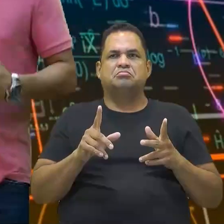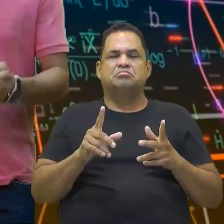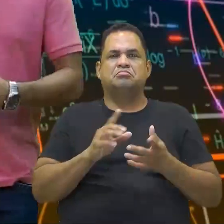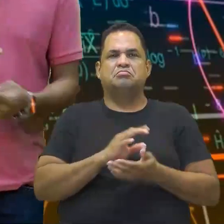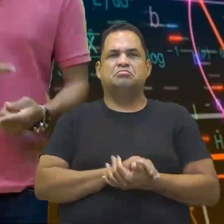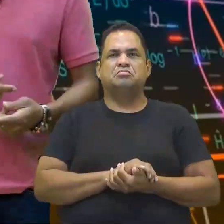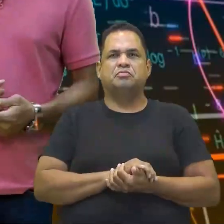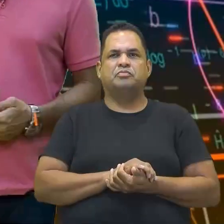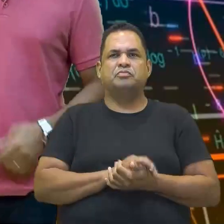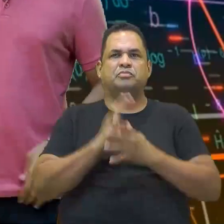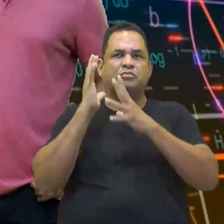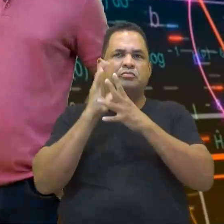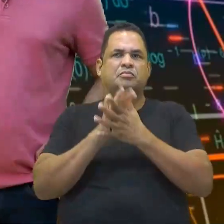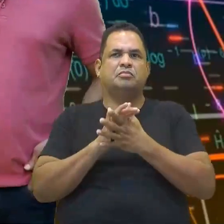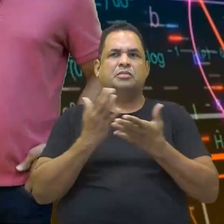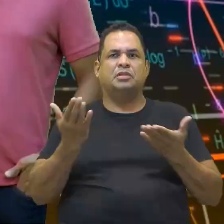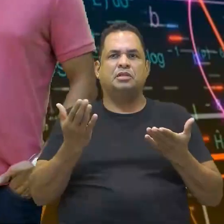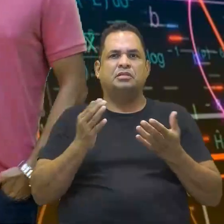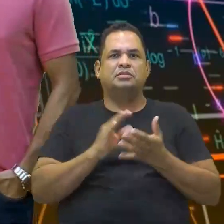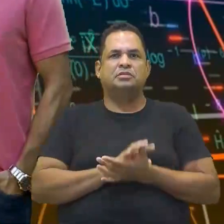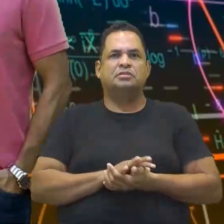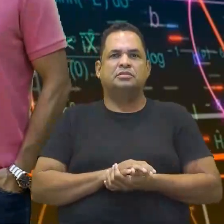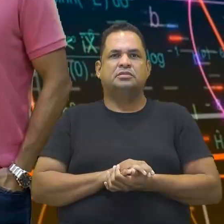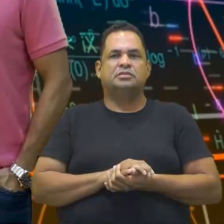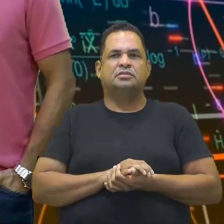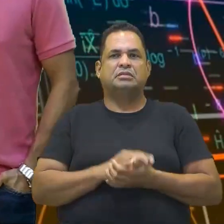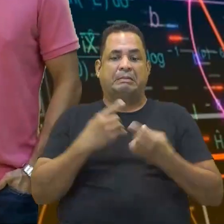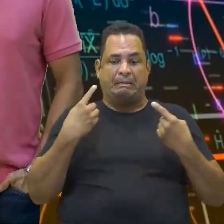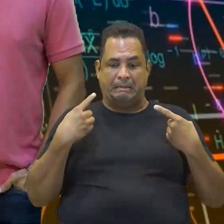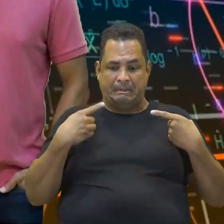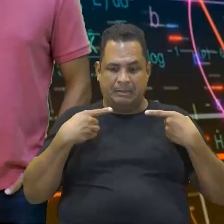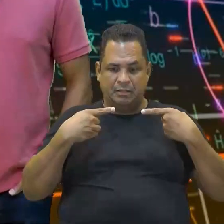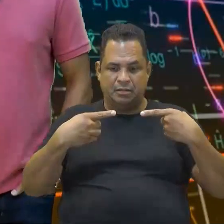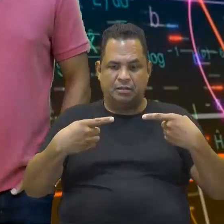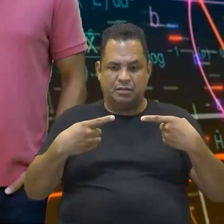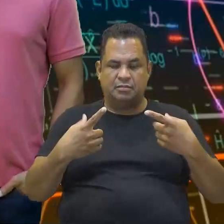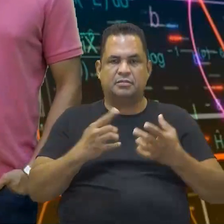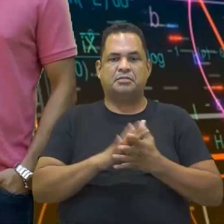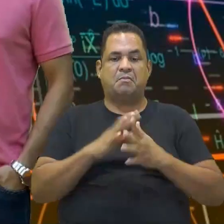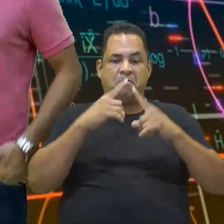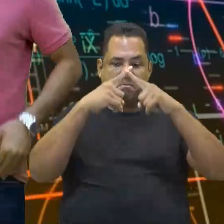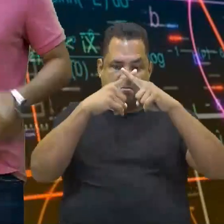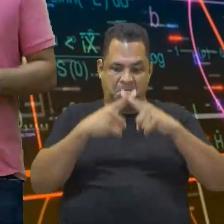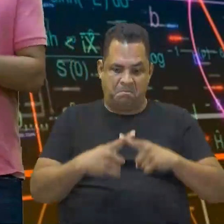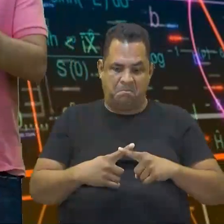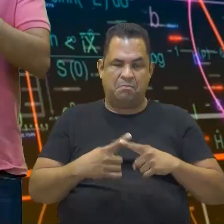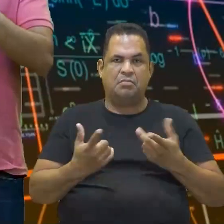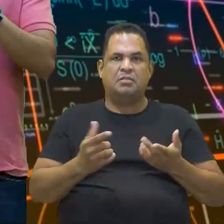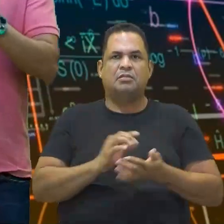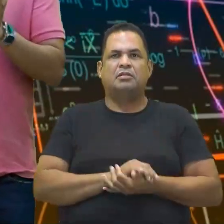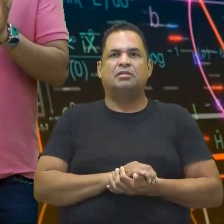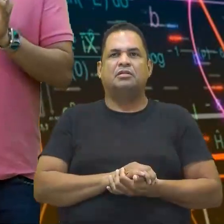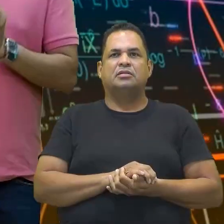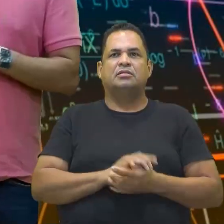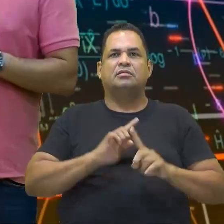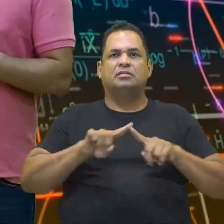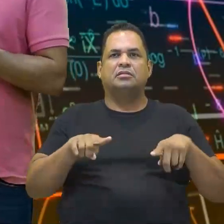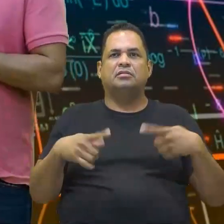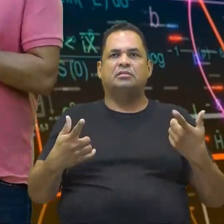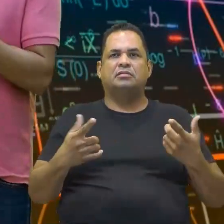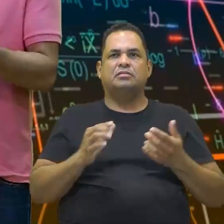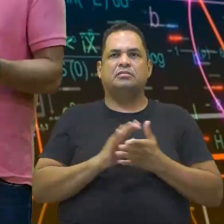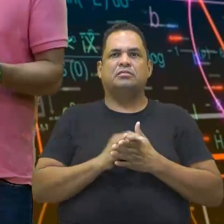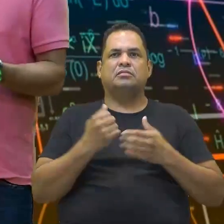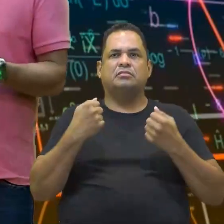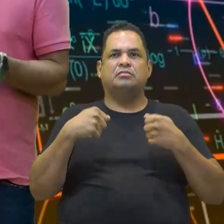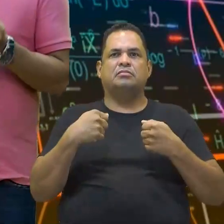revanche. Como é que eles dizem? A réplica, a réplica. A réplica, verdade. Mas olha só, posso dar esse